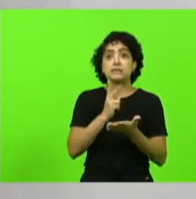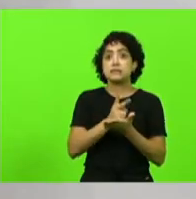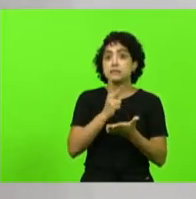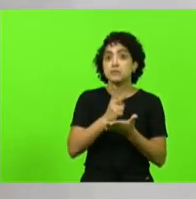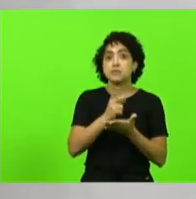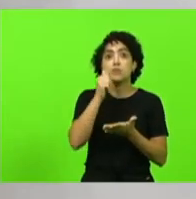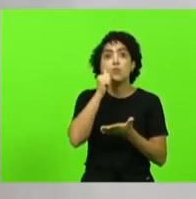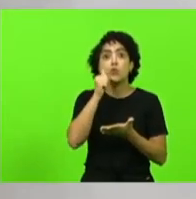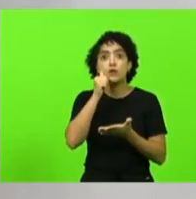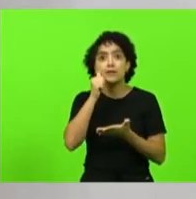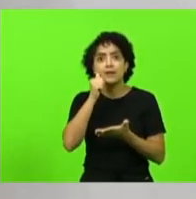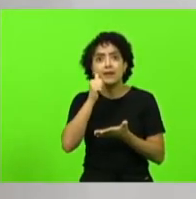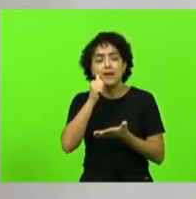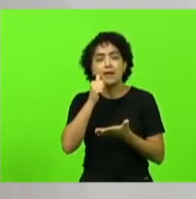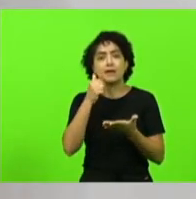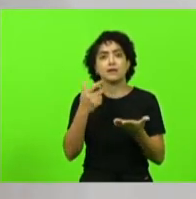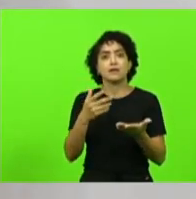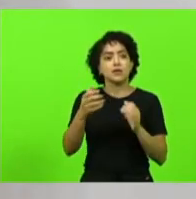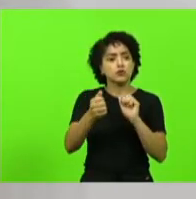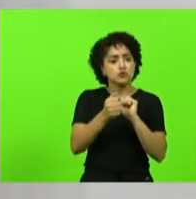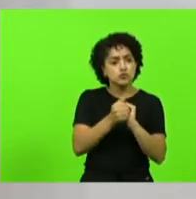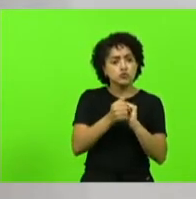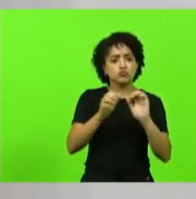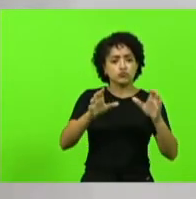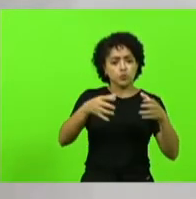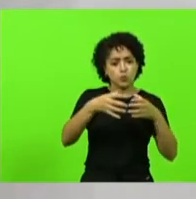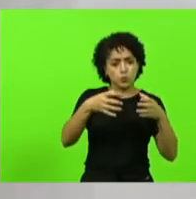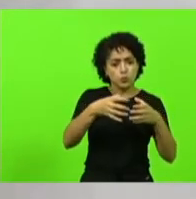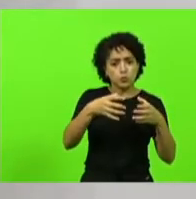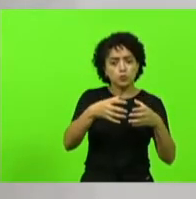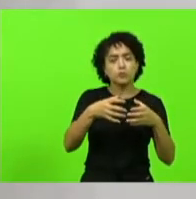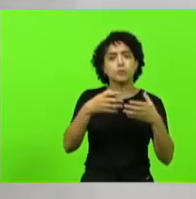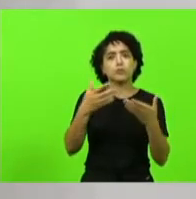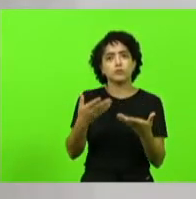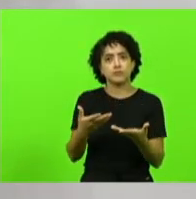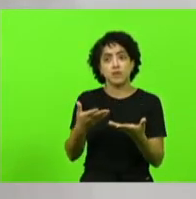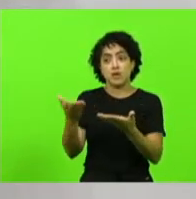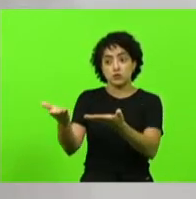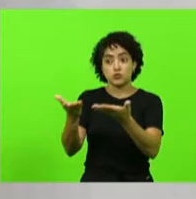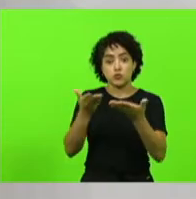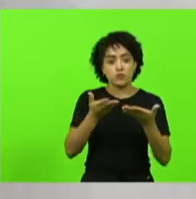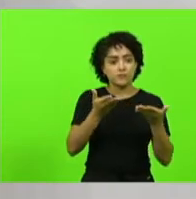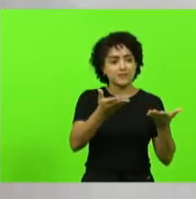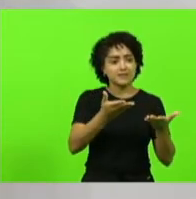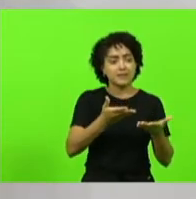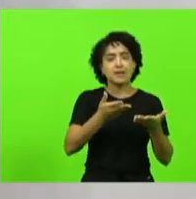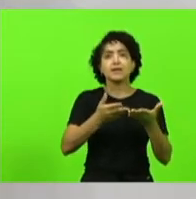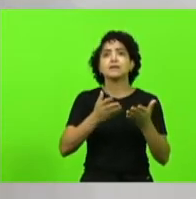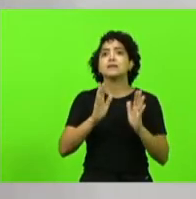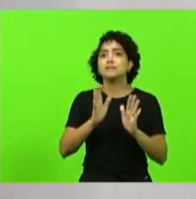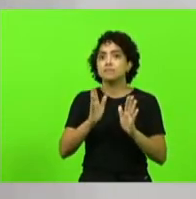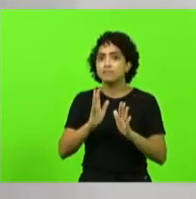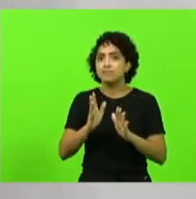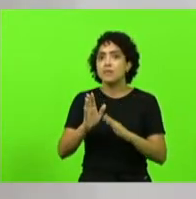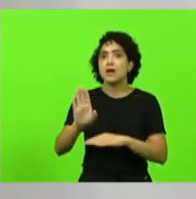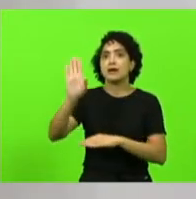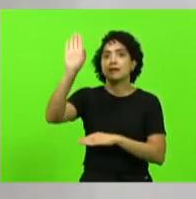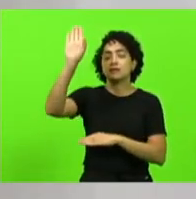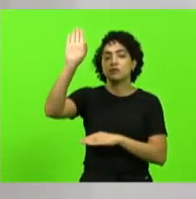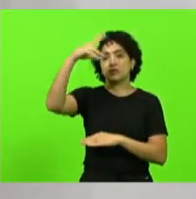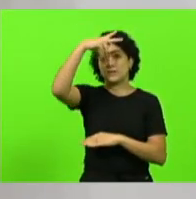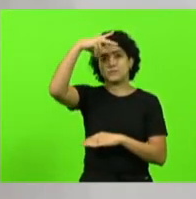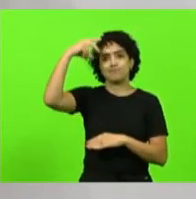elas os passos que elas merecem aliás eu as convidei por diversas vezes para que fosse candidata a prefeita mas